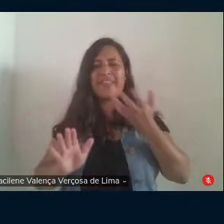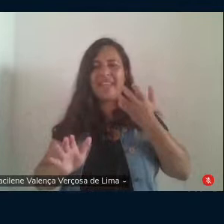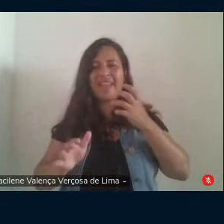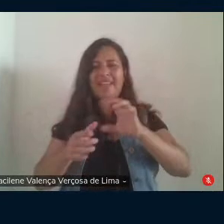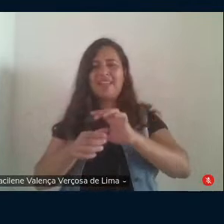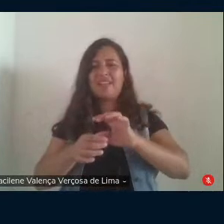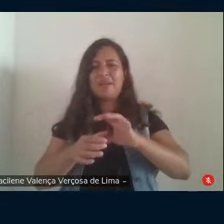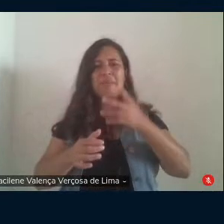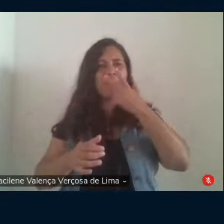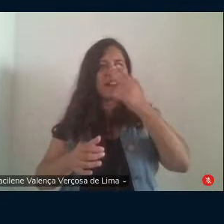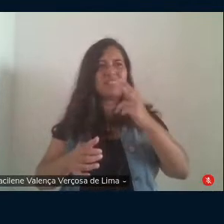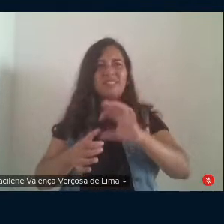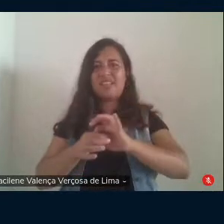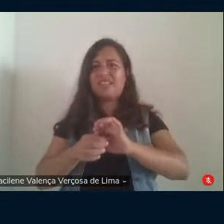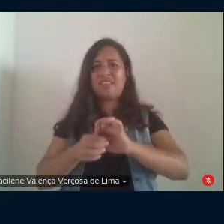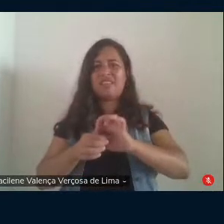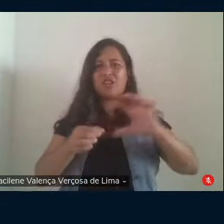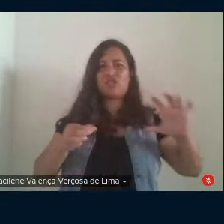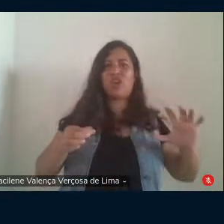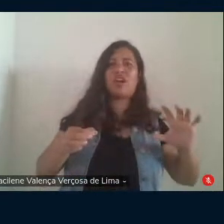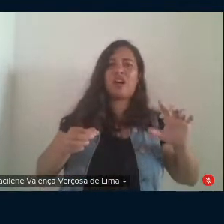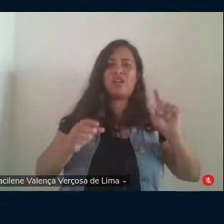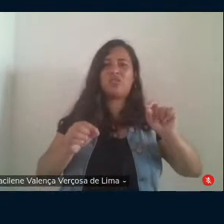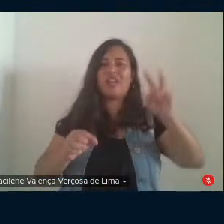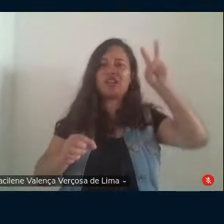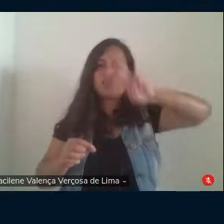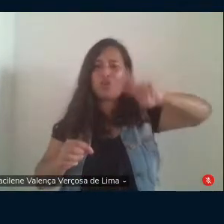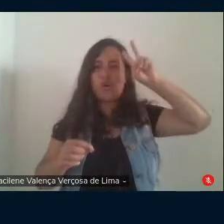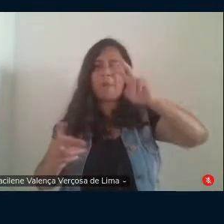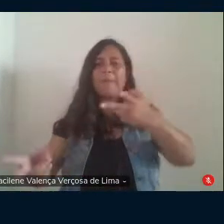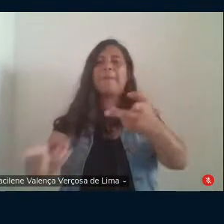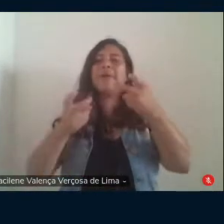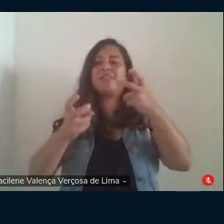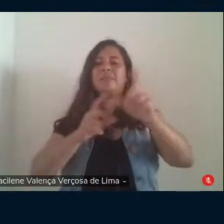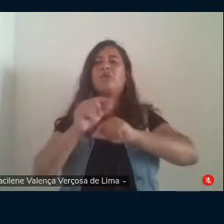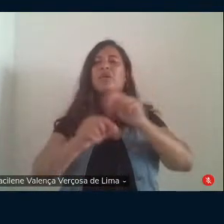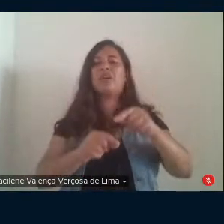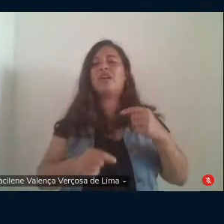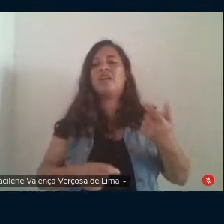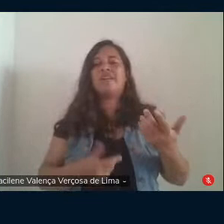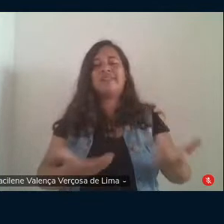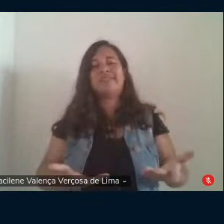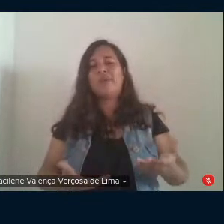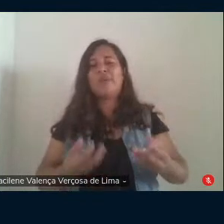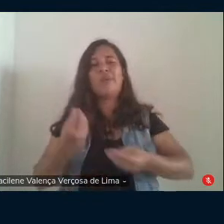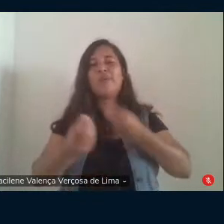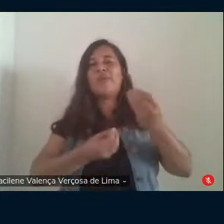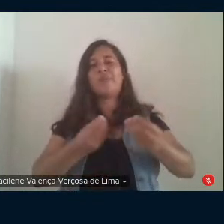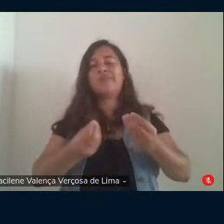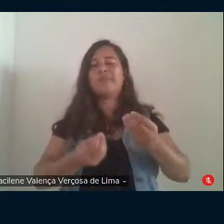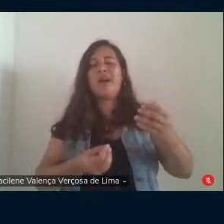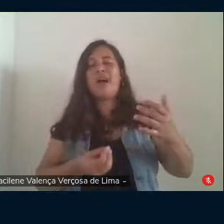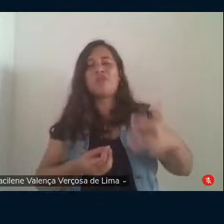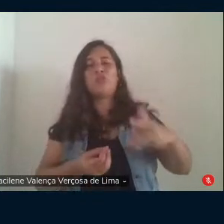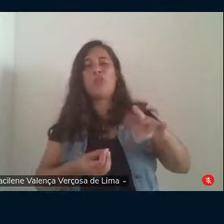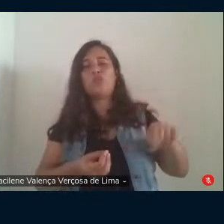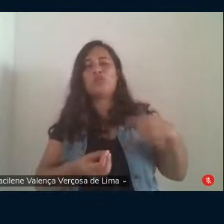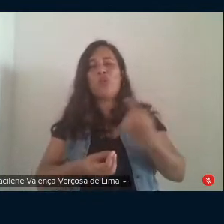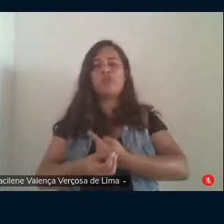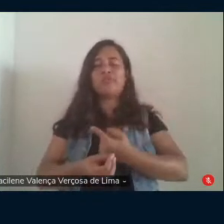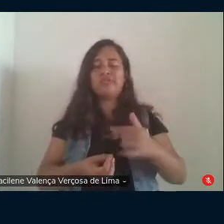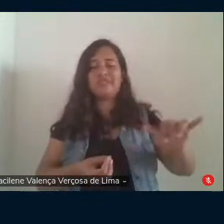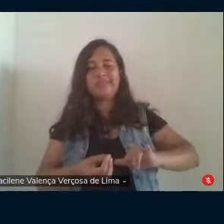dos fatos históricos como tem sido fácil notar a dor da gente não sai no jornal eu queria só